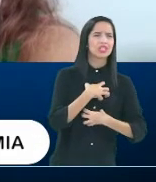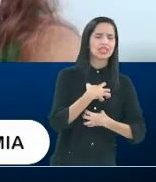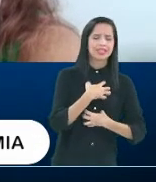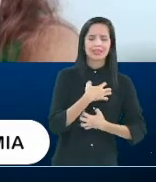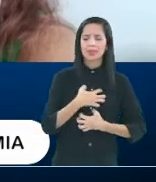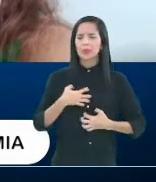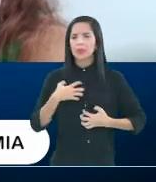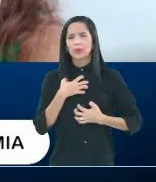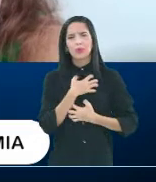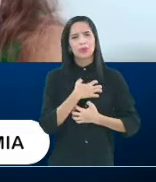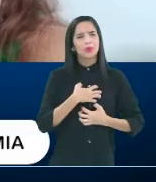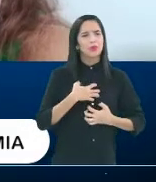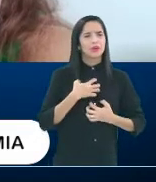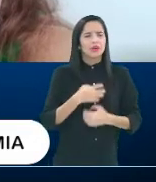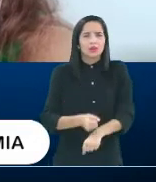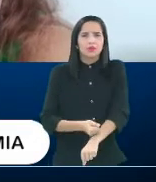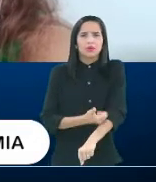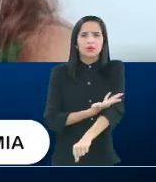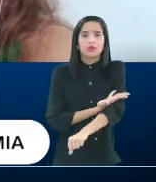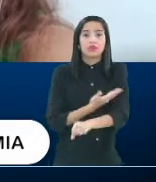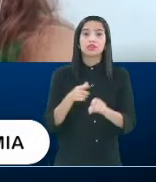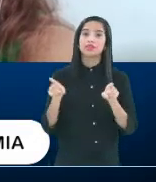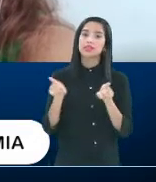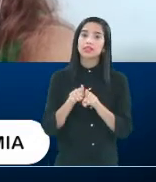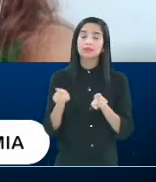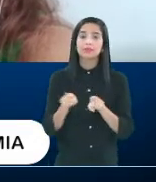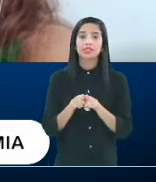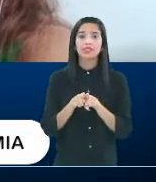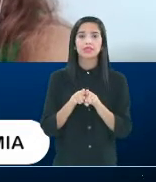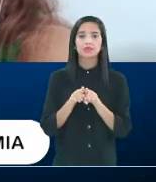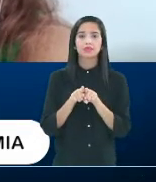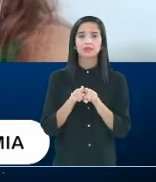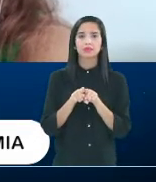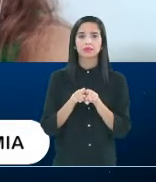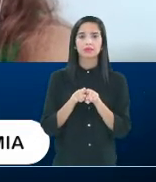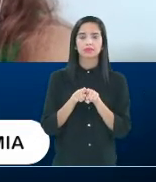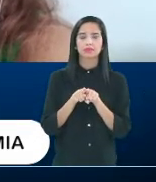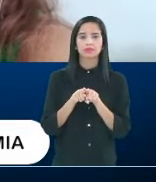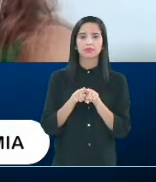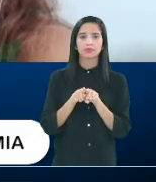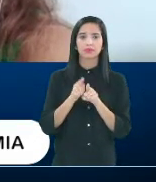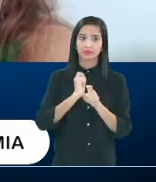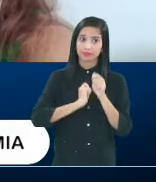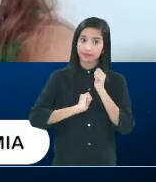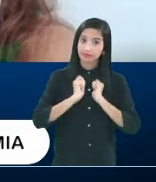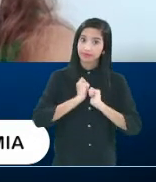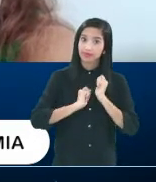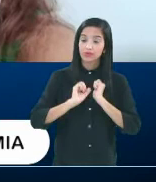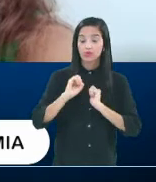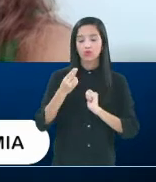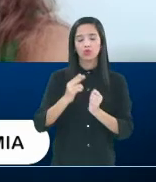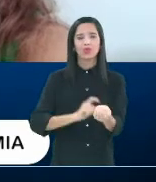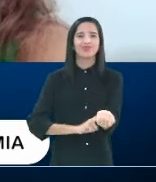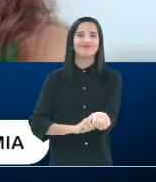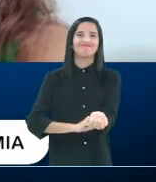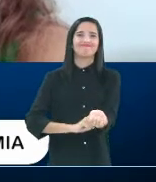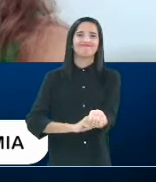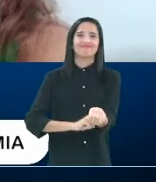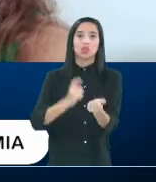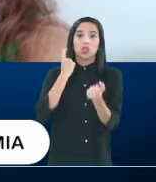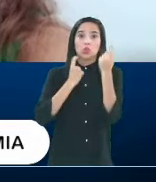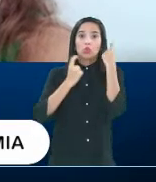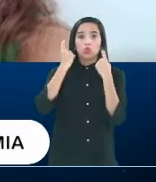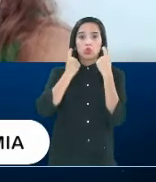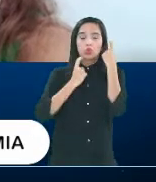causar, desencadear, também, a, é, a ansiedade, o estresse, né, porque,